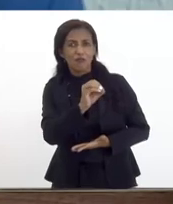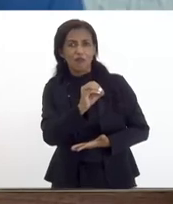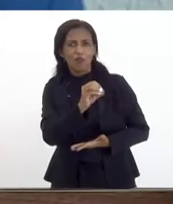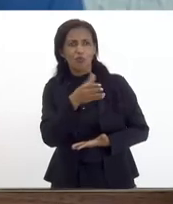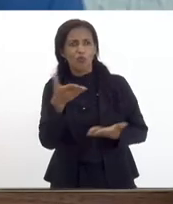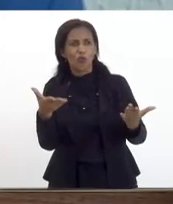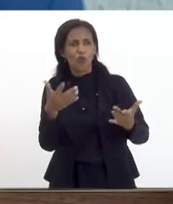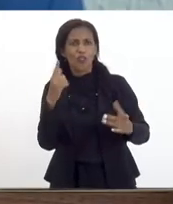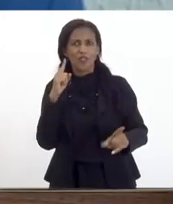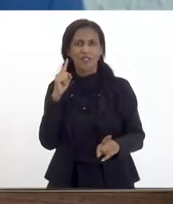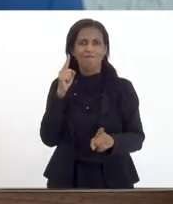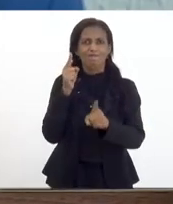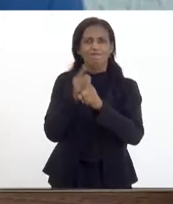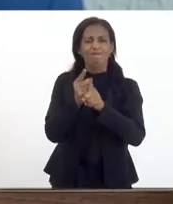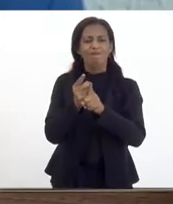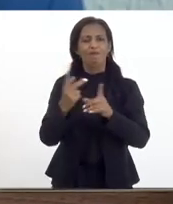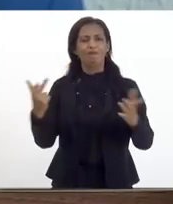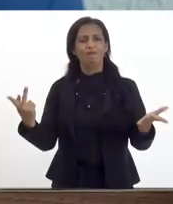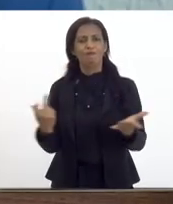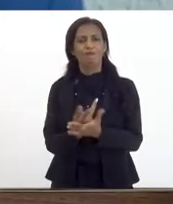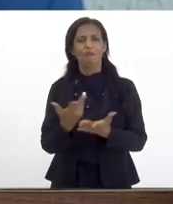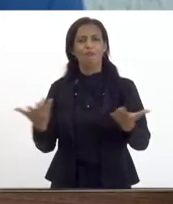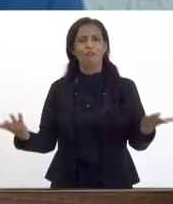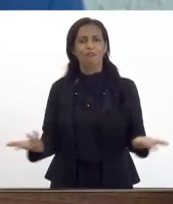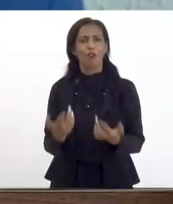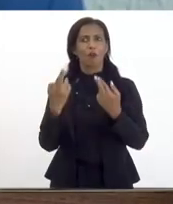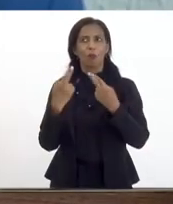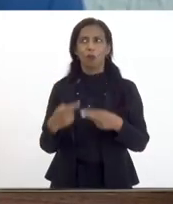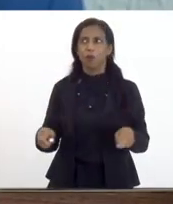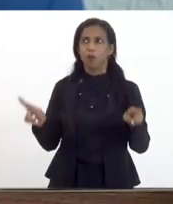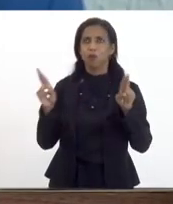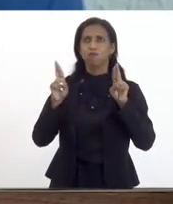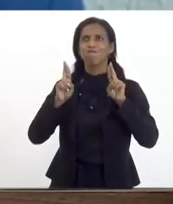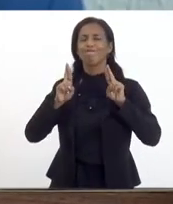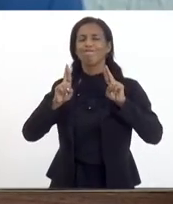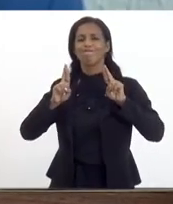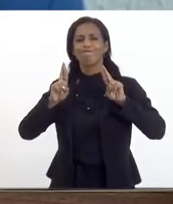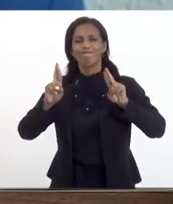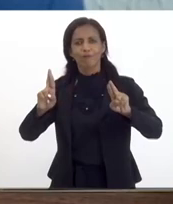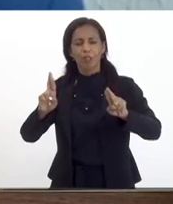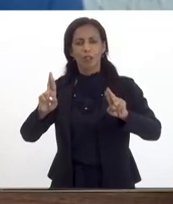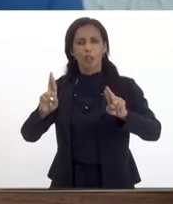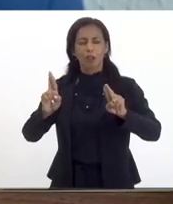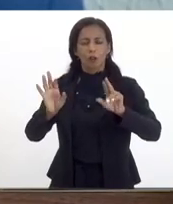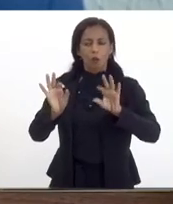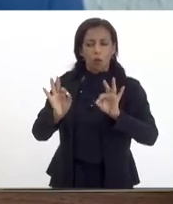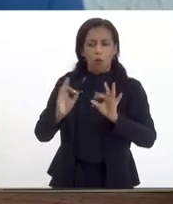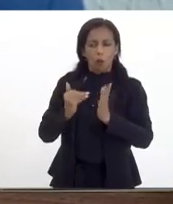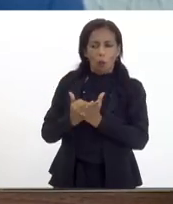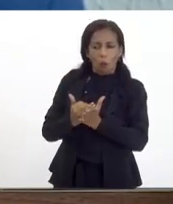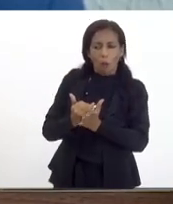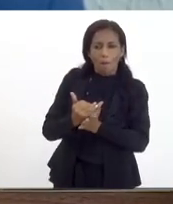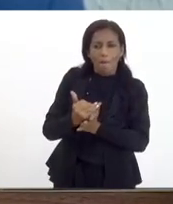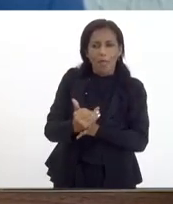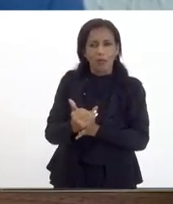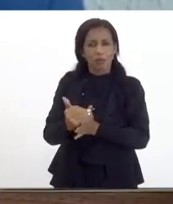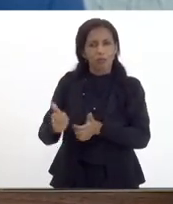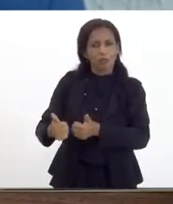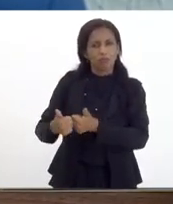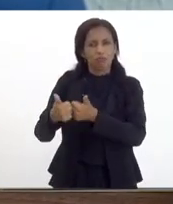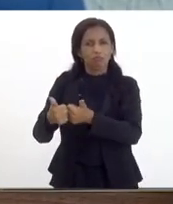estamos realizando aqui uma esperança um conserto de um erro da história